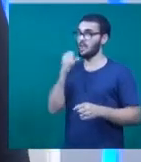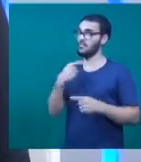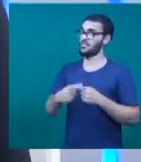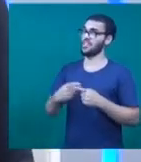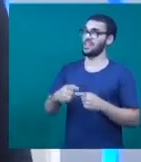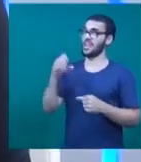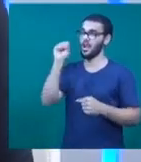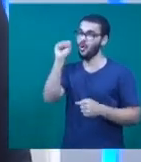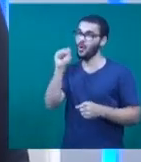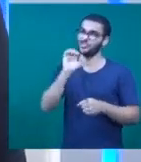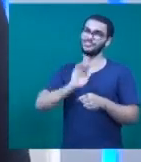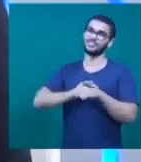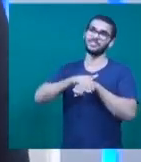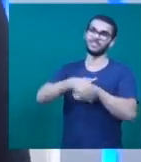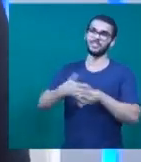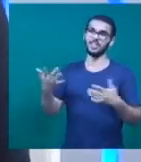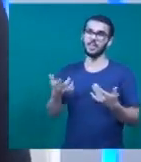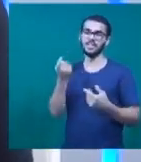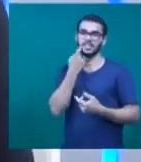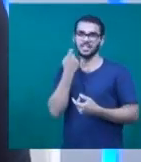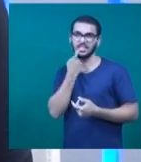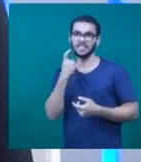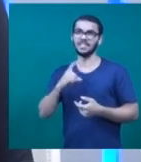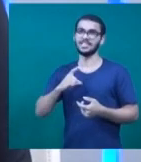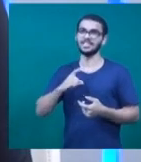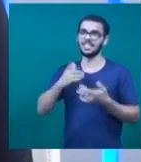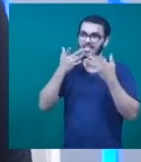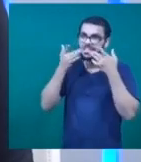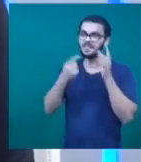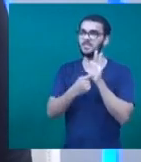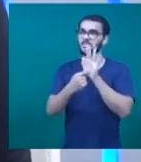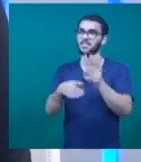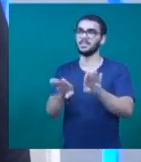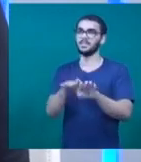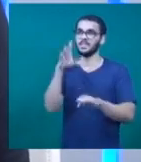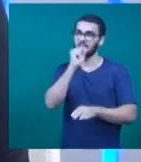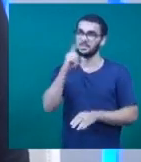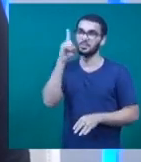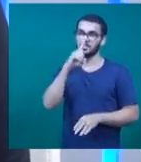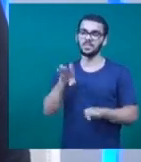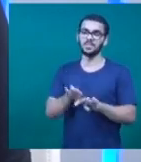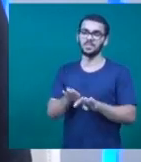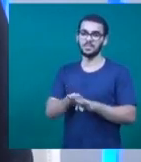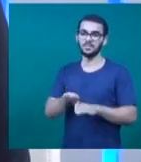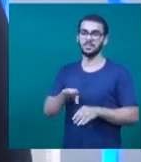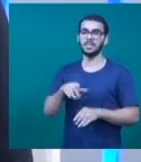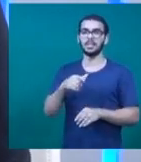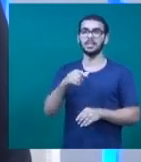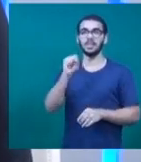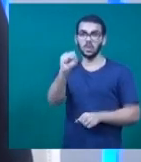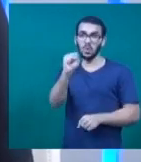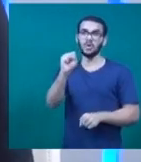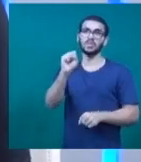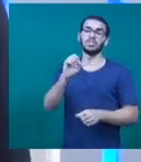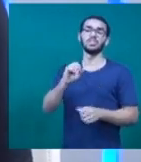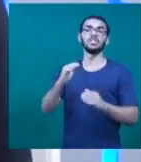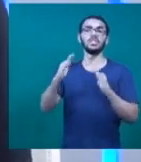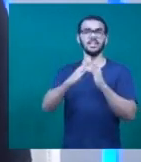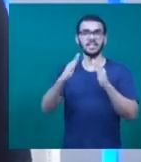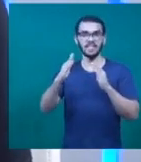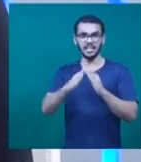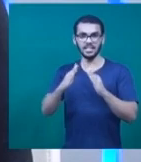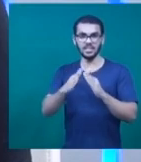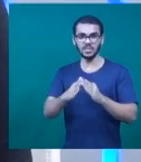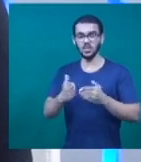8 horas dessa sexta-feira, a gente já tem uma sessão. E sábado e domingo, também, às 20 horas, na Escola Livre do Grupo